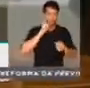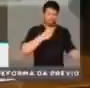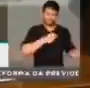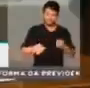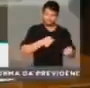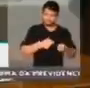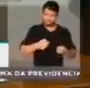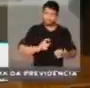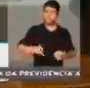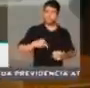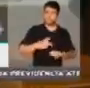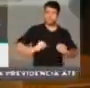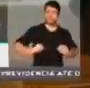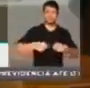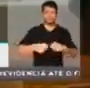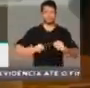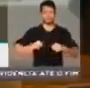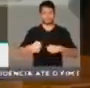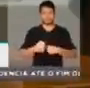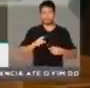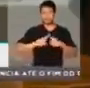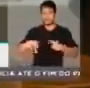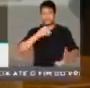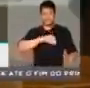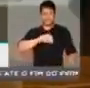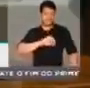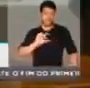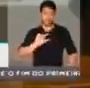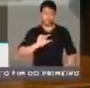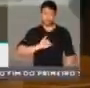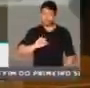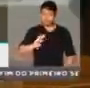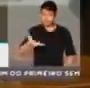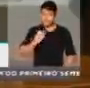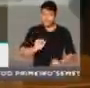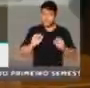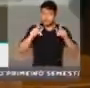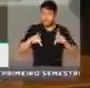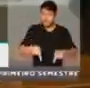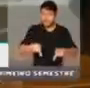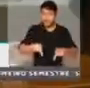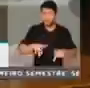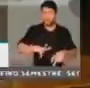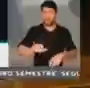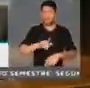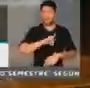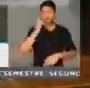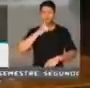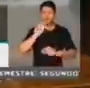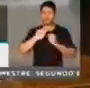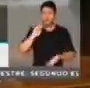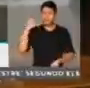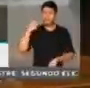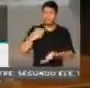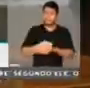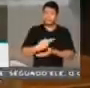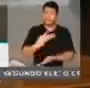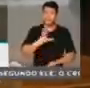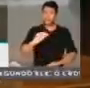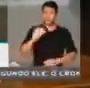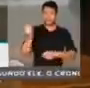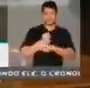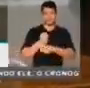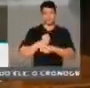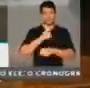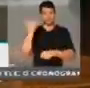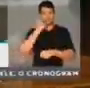muitas horas no batente, ganhando uma ninharia. Se quiser se aposentar com benefício total, que pague 40 anos